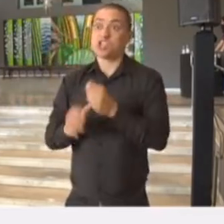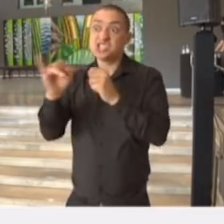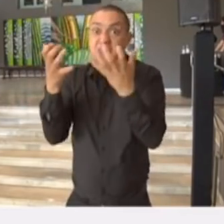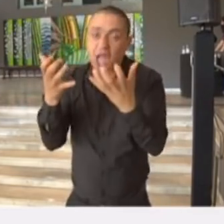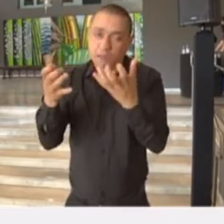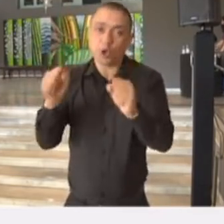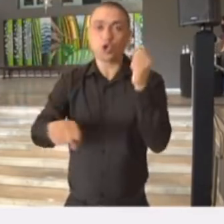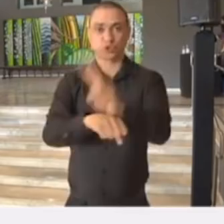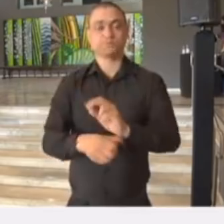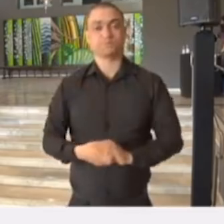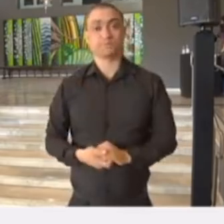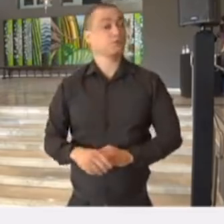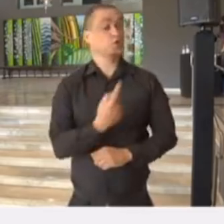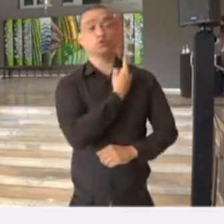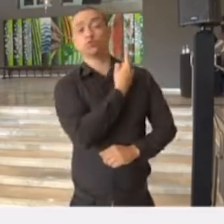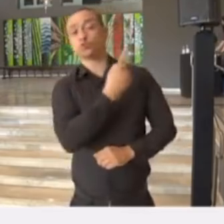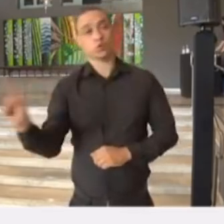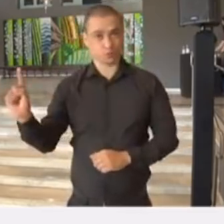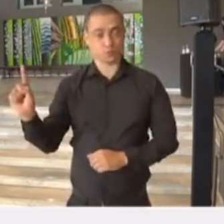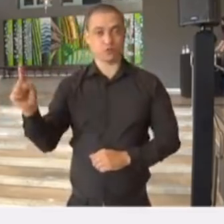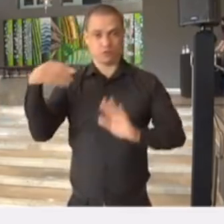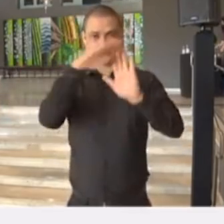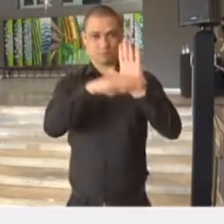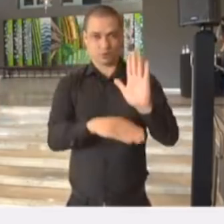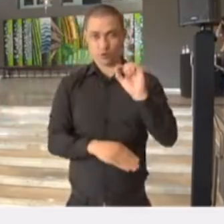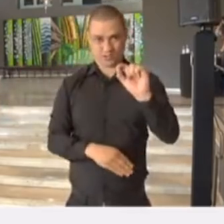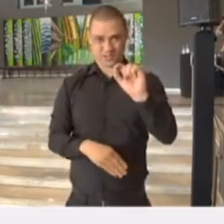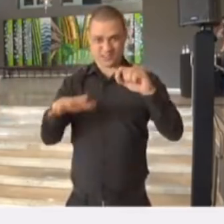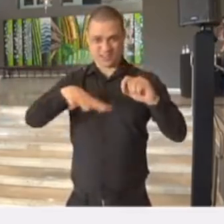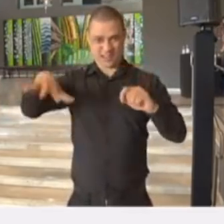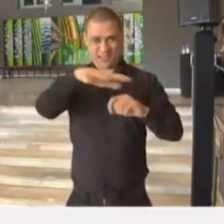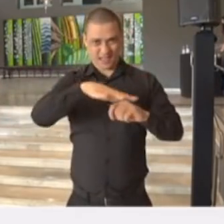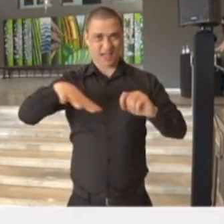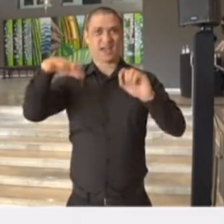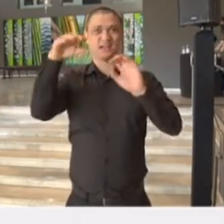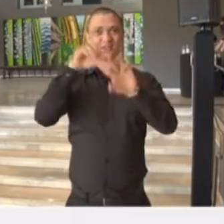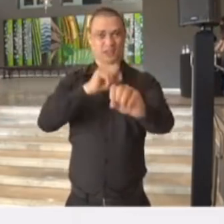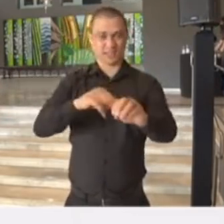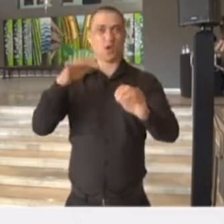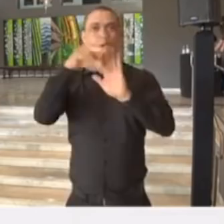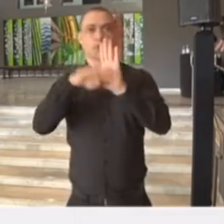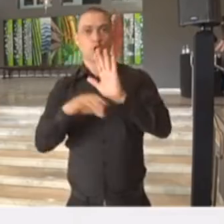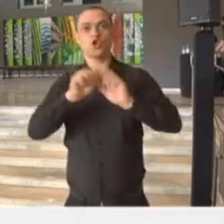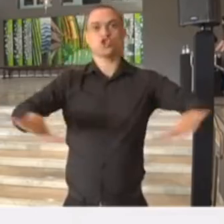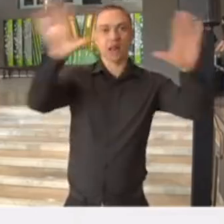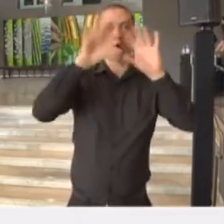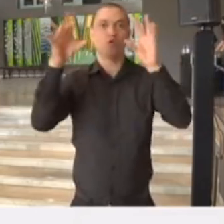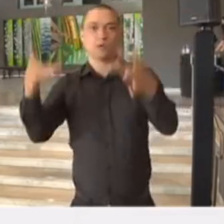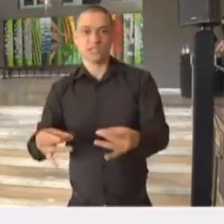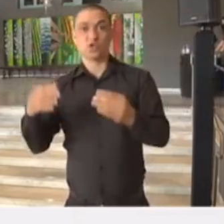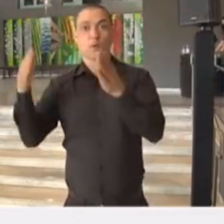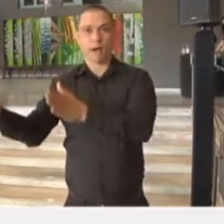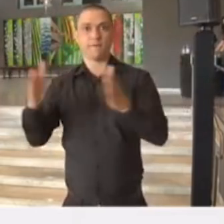E, por fim, os nossos protocolos do setor educacional da etapa 1 e 2, geral específico, estarão disponíveis